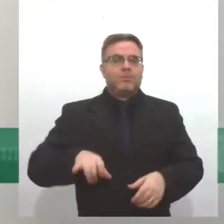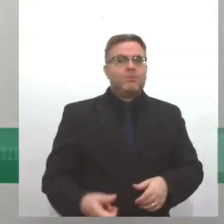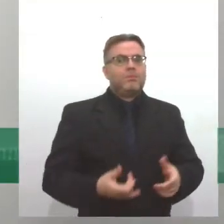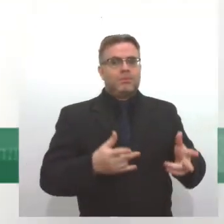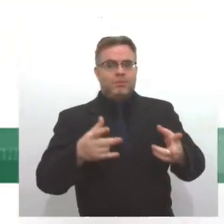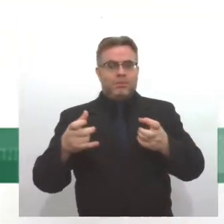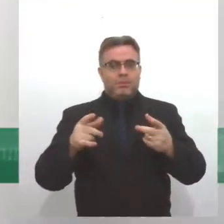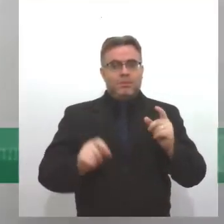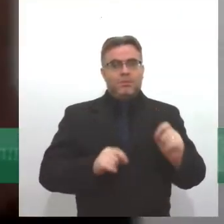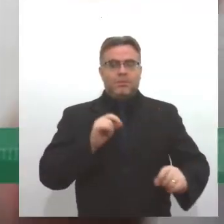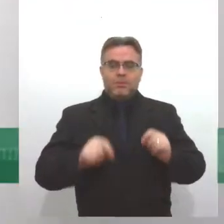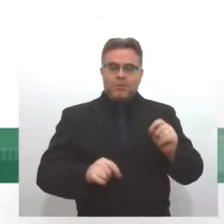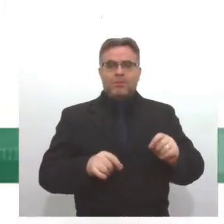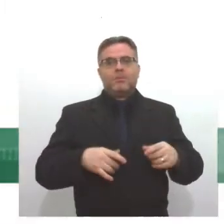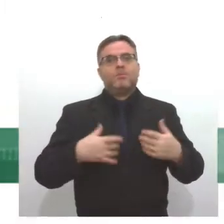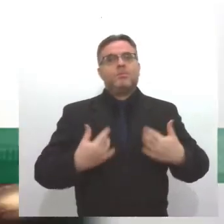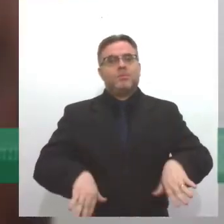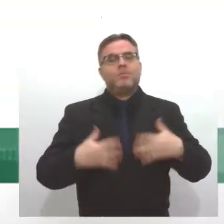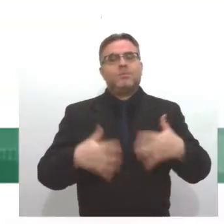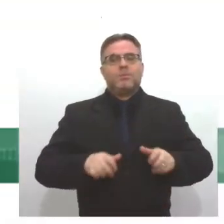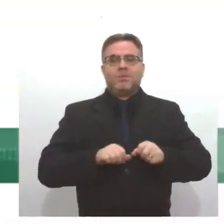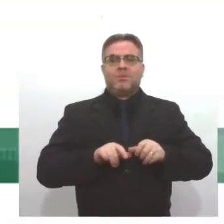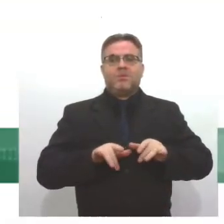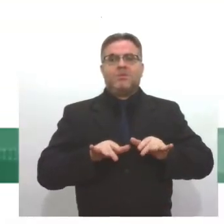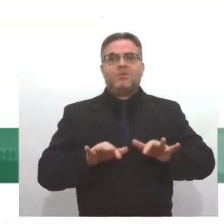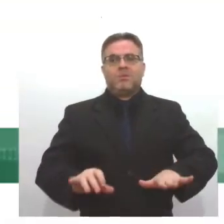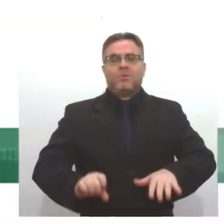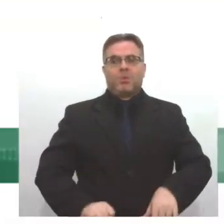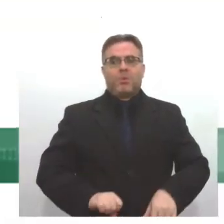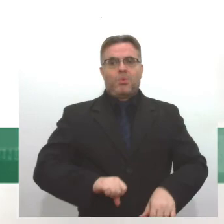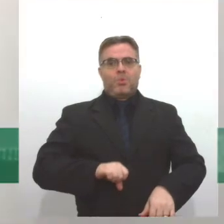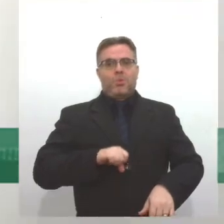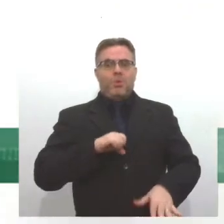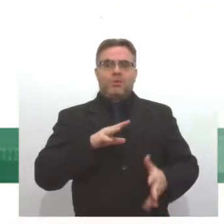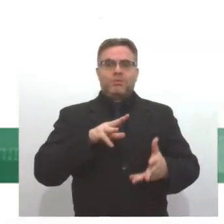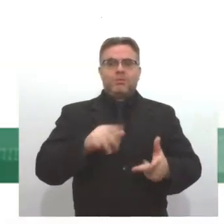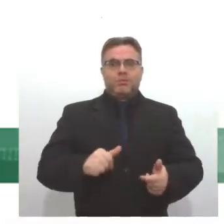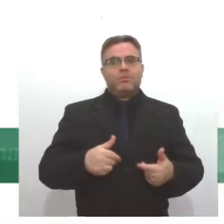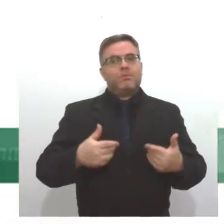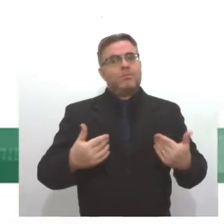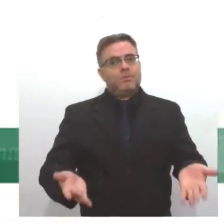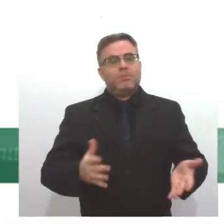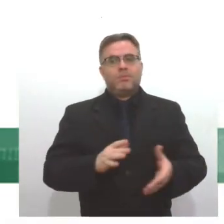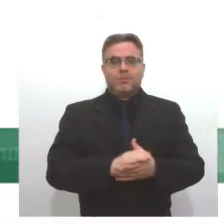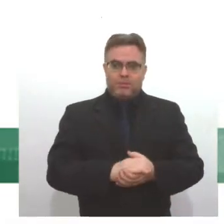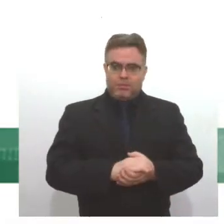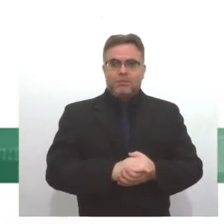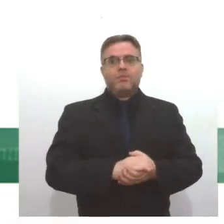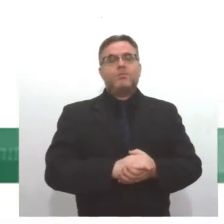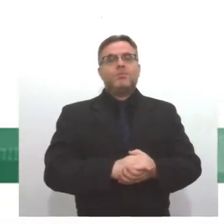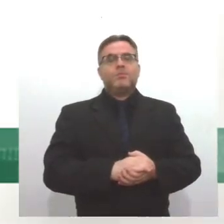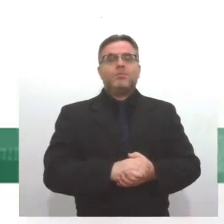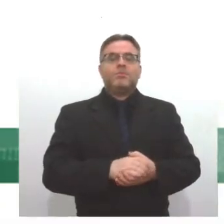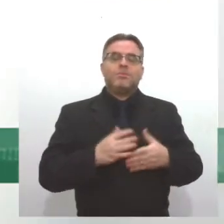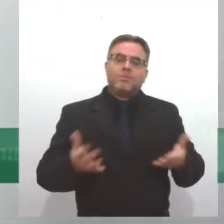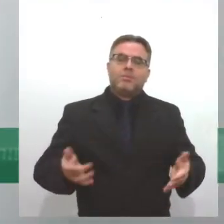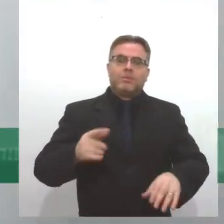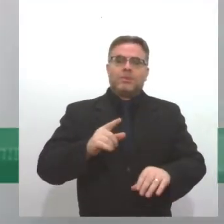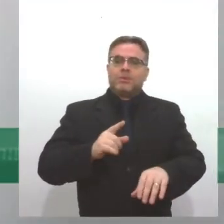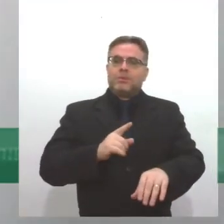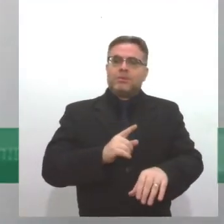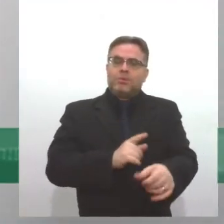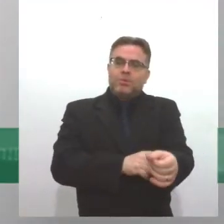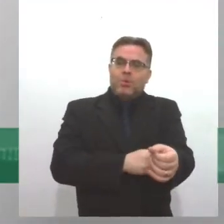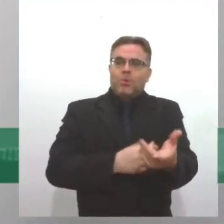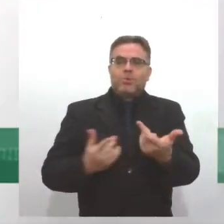momentos para espalhar esse ódio tão grande do nosso povo cigano. Um povo que é família, que é sangue, que nós pagamos